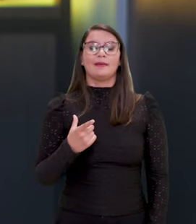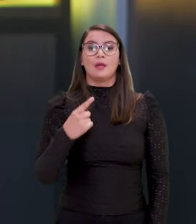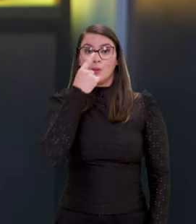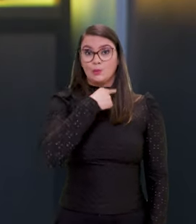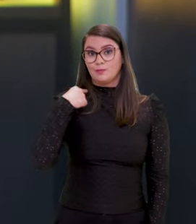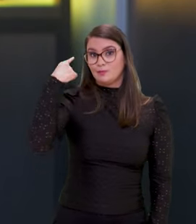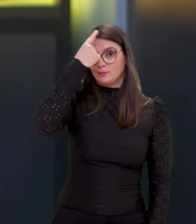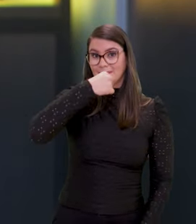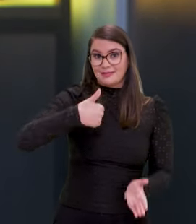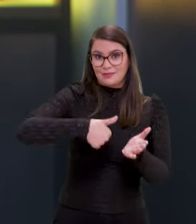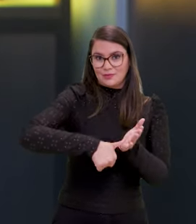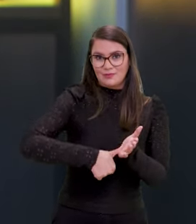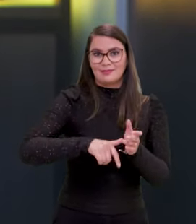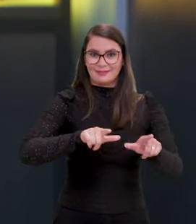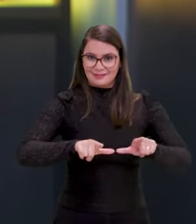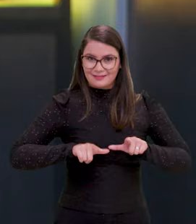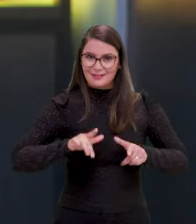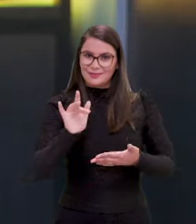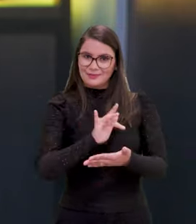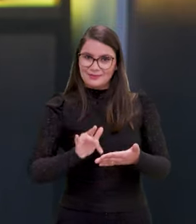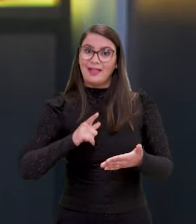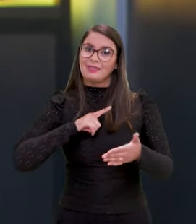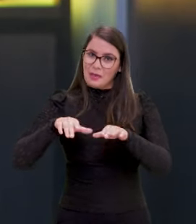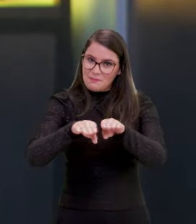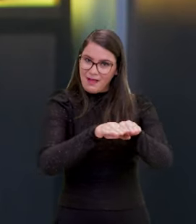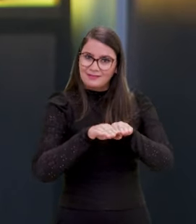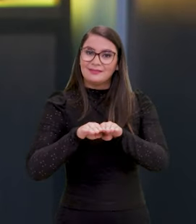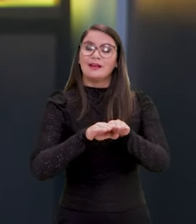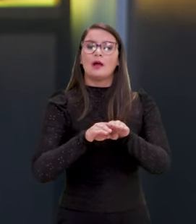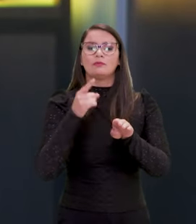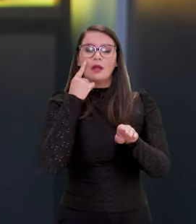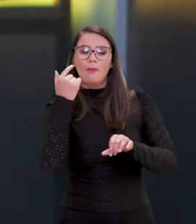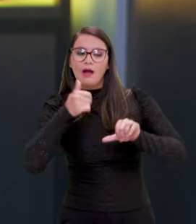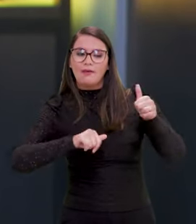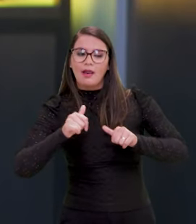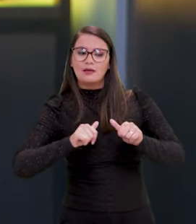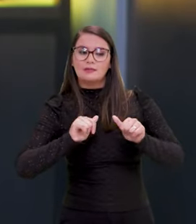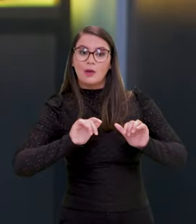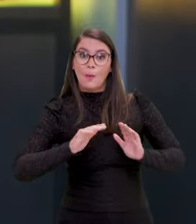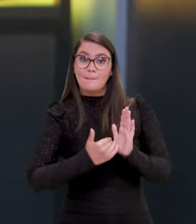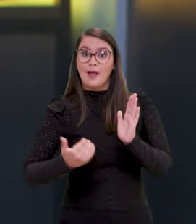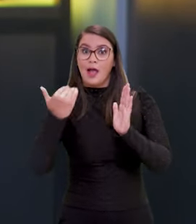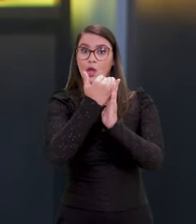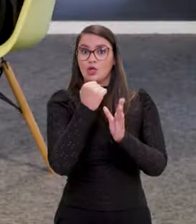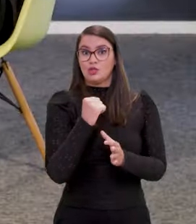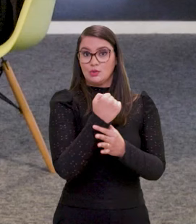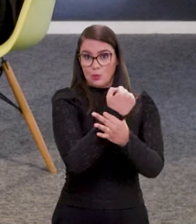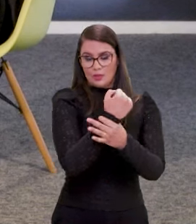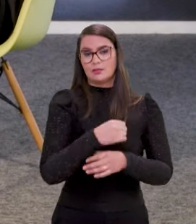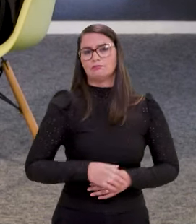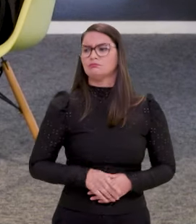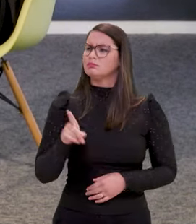certificado digital, então ela já tem esse padrão, ou seja, tem uma conferência maior no padrão de segurança e identificação